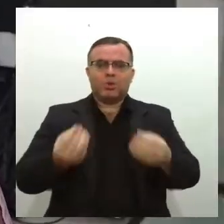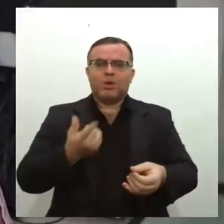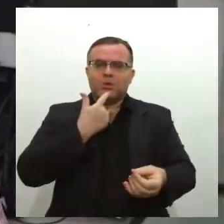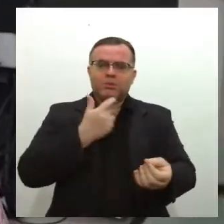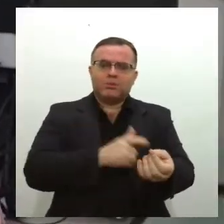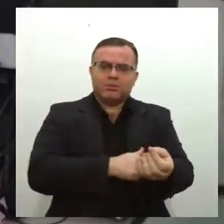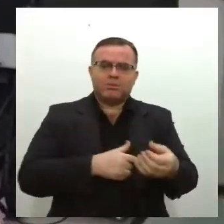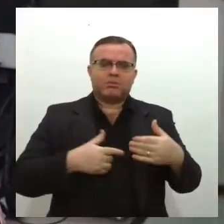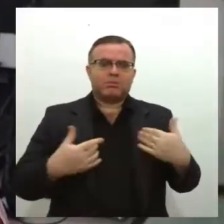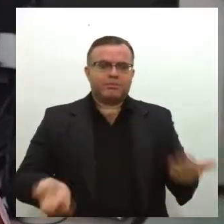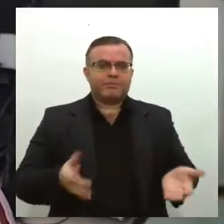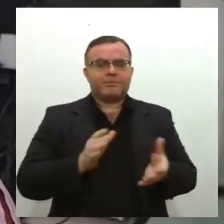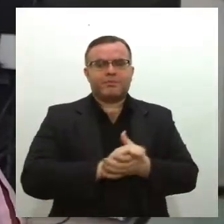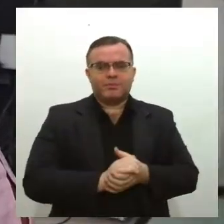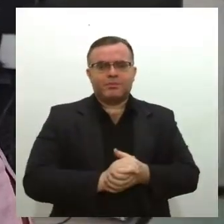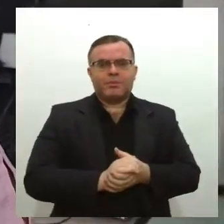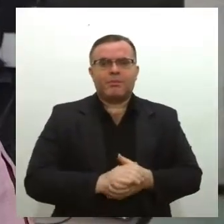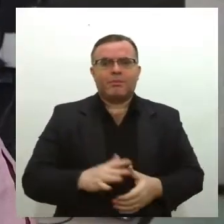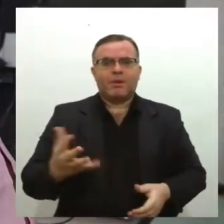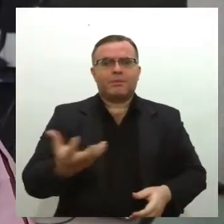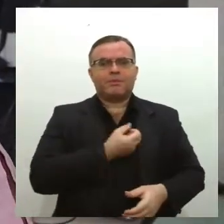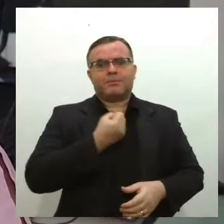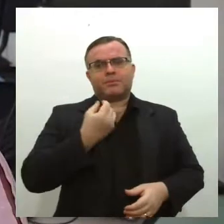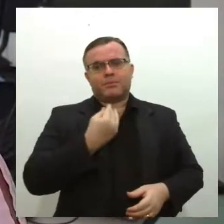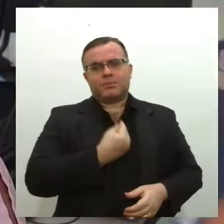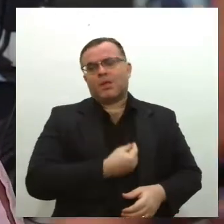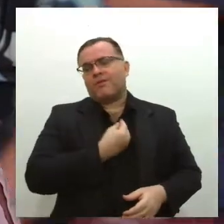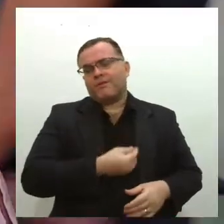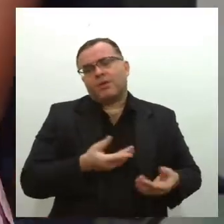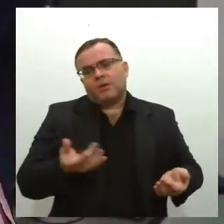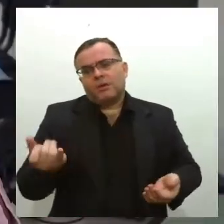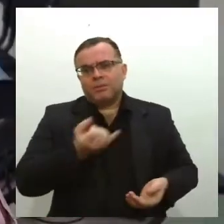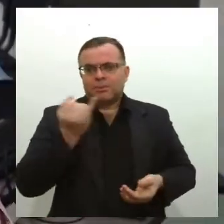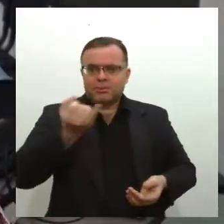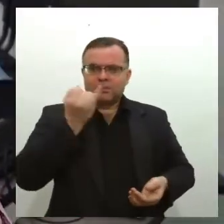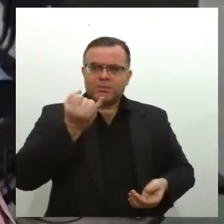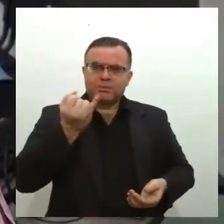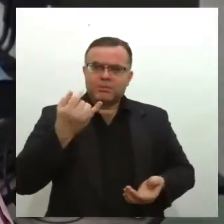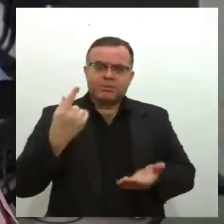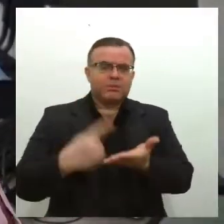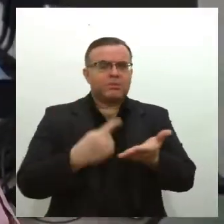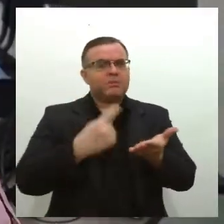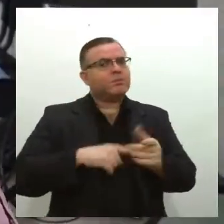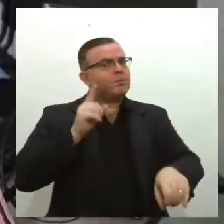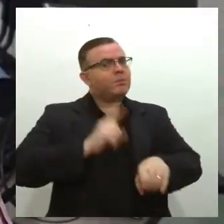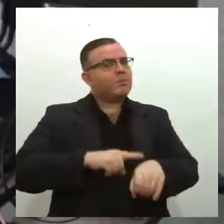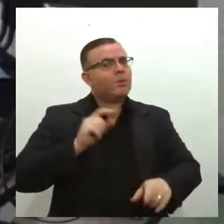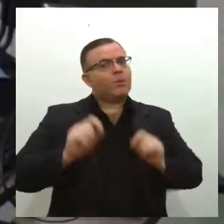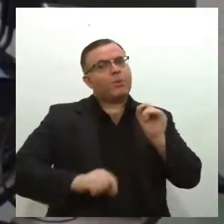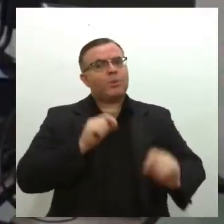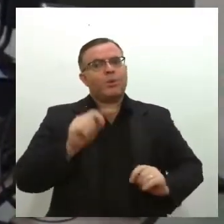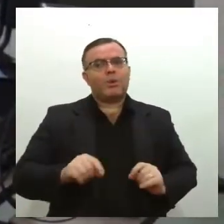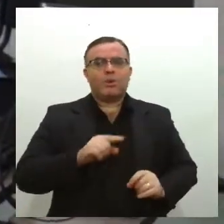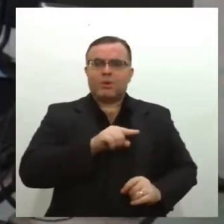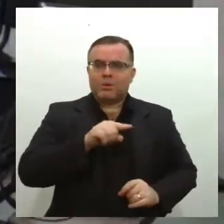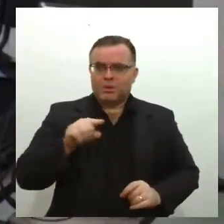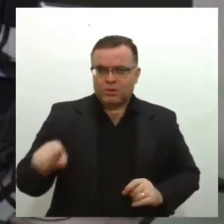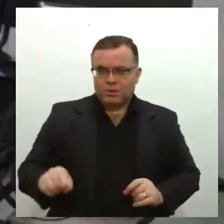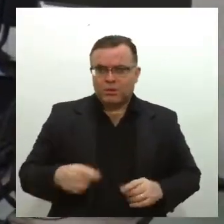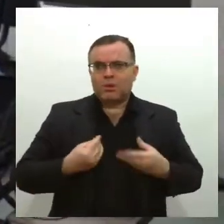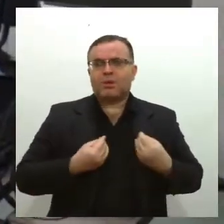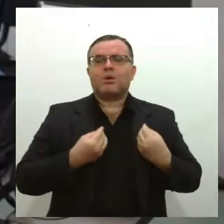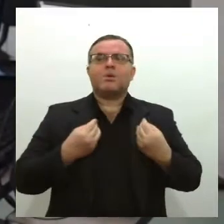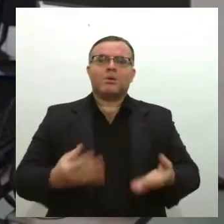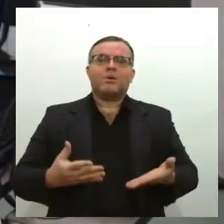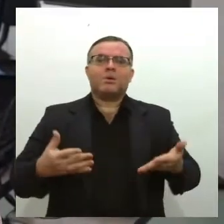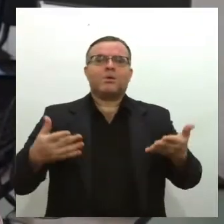doação de sangue salva vidas. Ela é importante, porque a partir do momento que você doa sangue, você